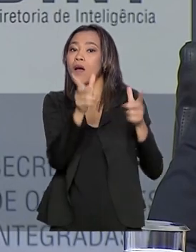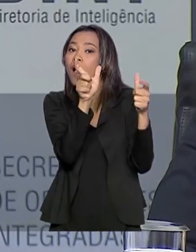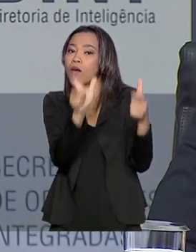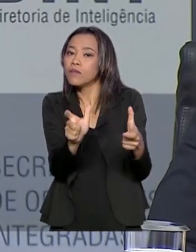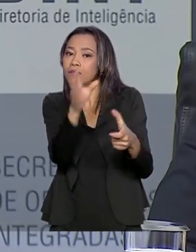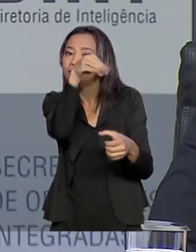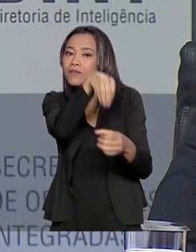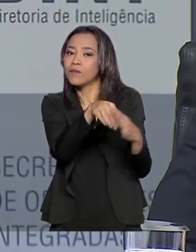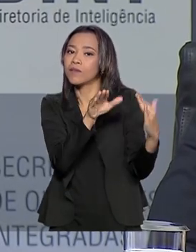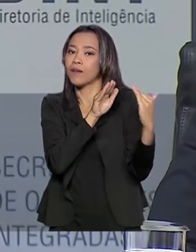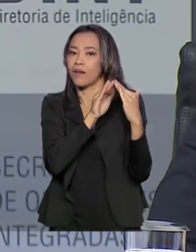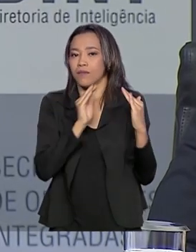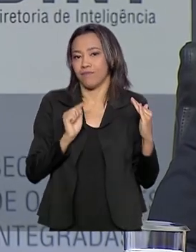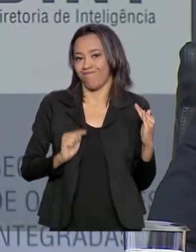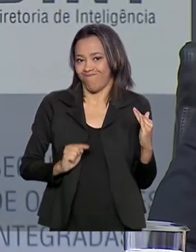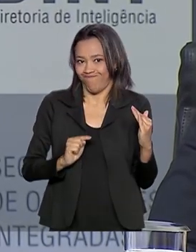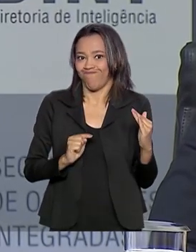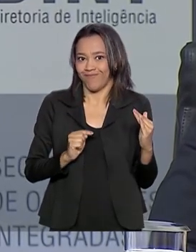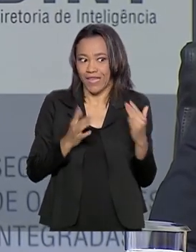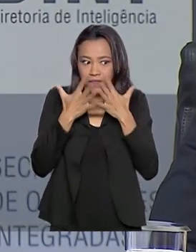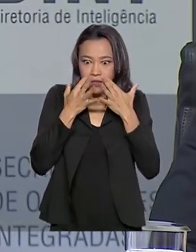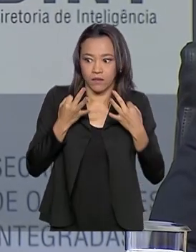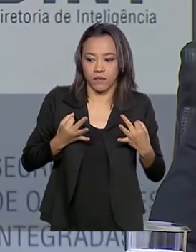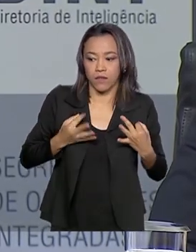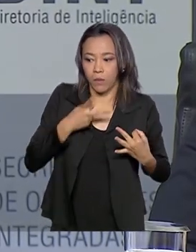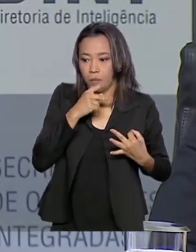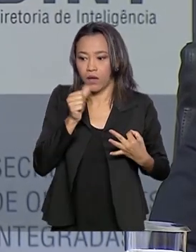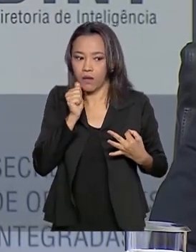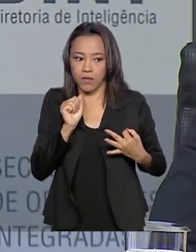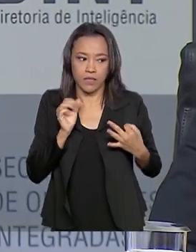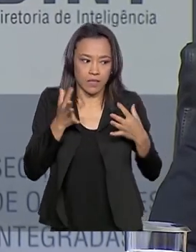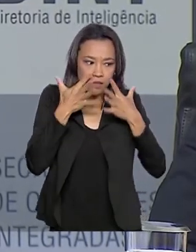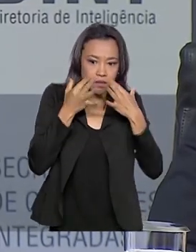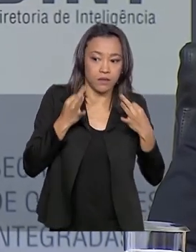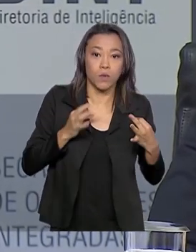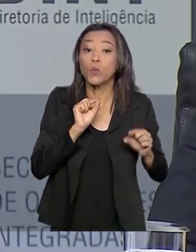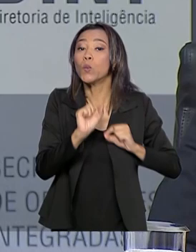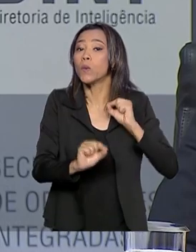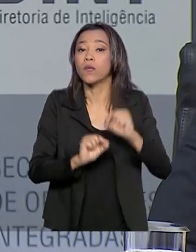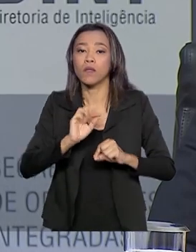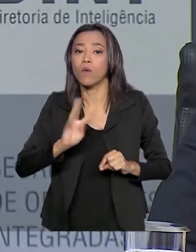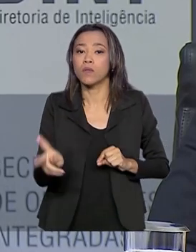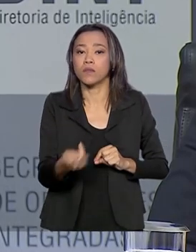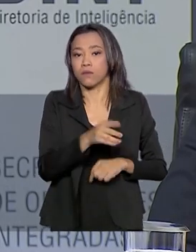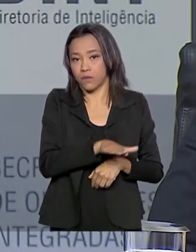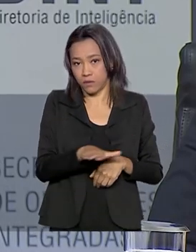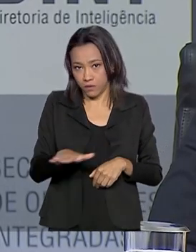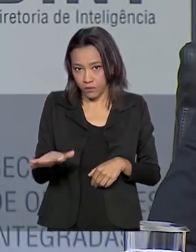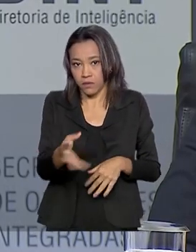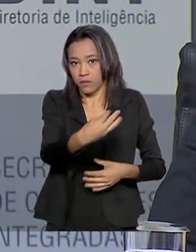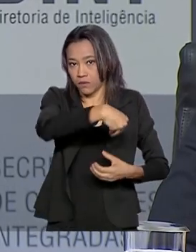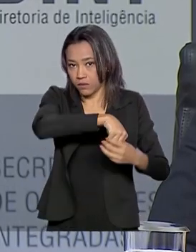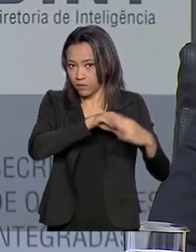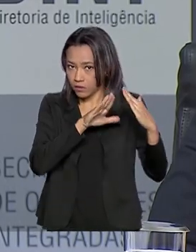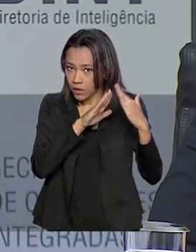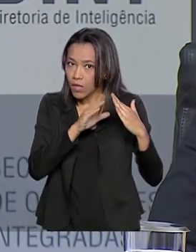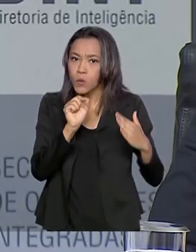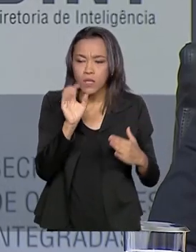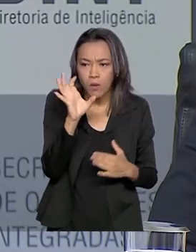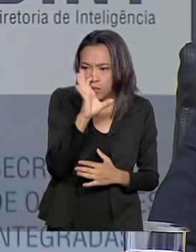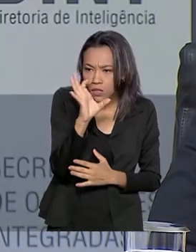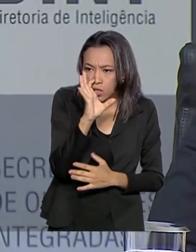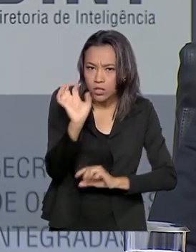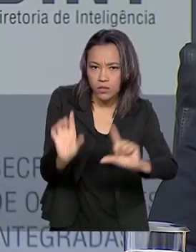preventivo é fundamental. Os pais têm que ter atenção com o que as suas crianças estão vendo,